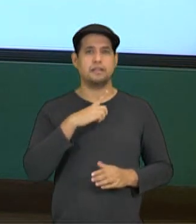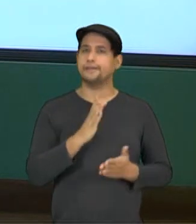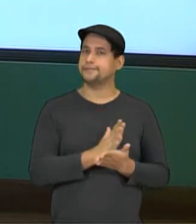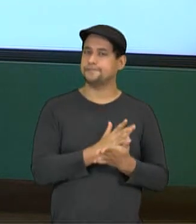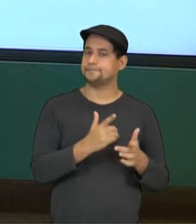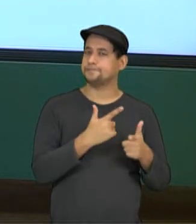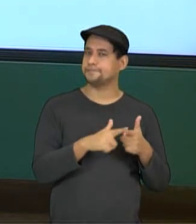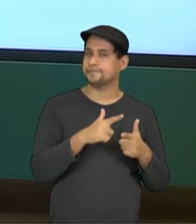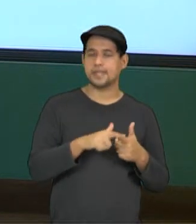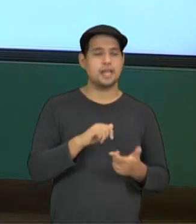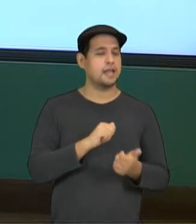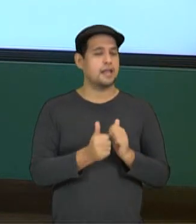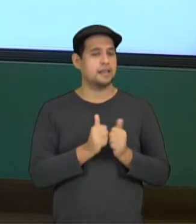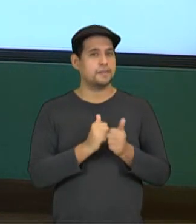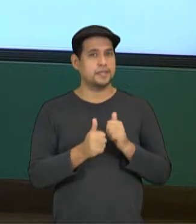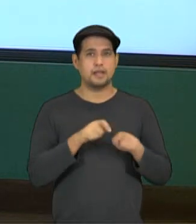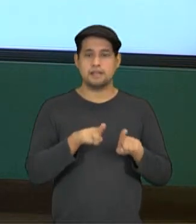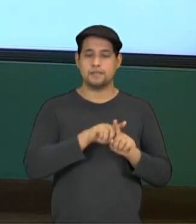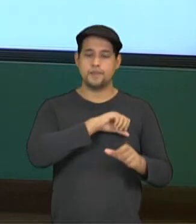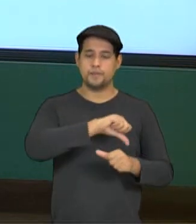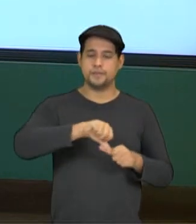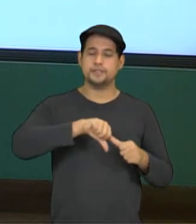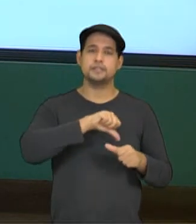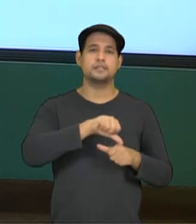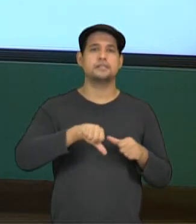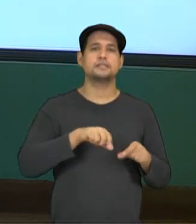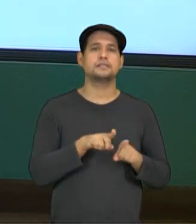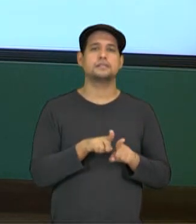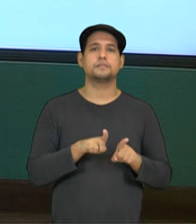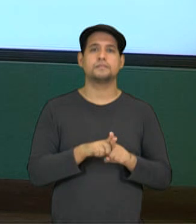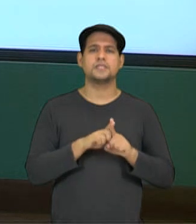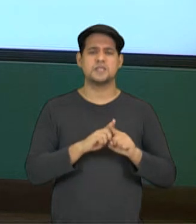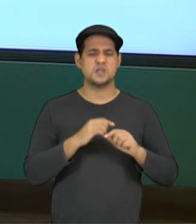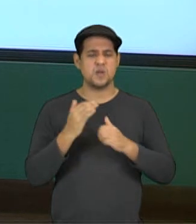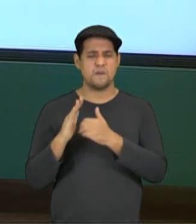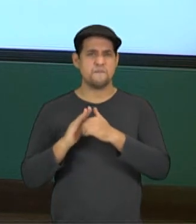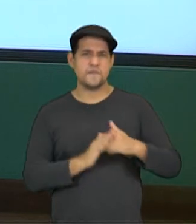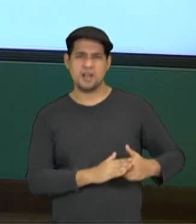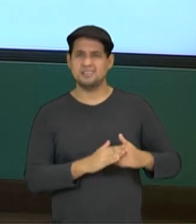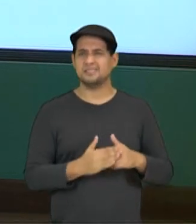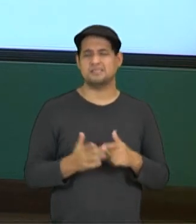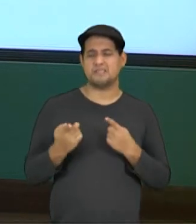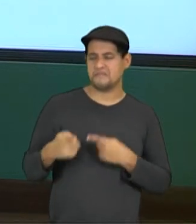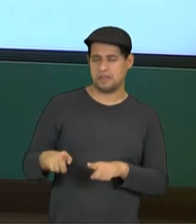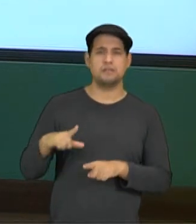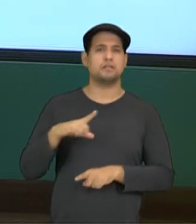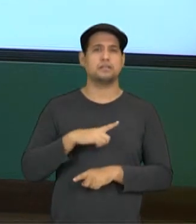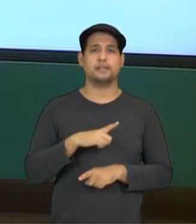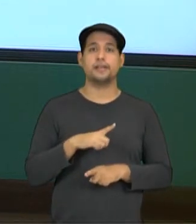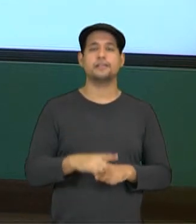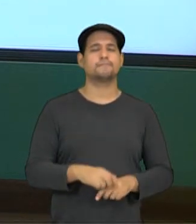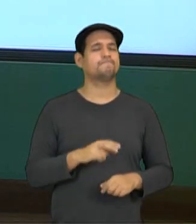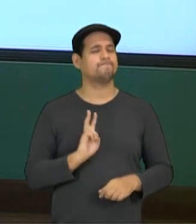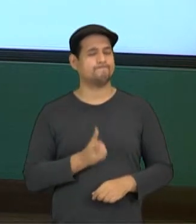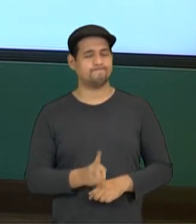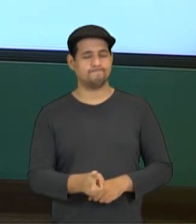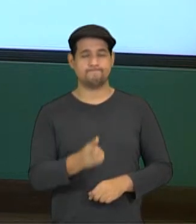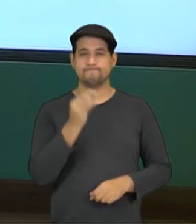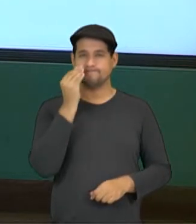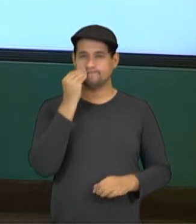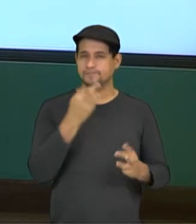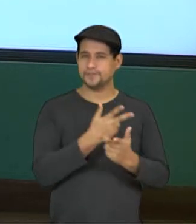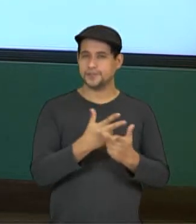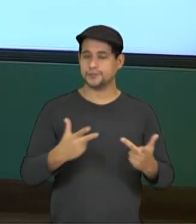problemas, em adaptar-se às mudanças, superar os obstáculos, os desafios e resistir à pressão de